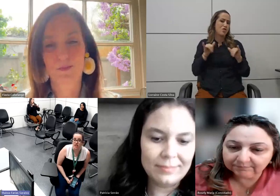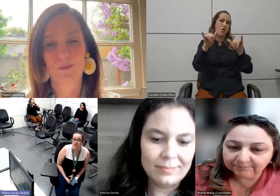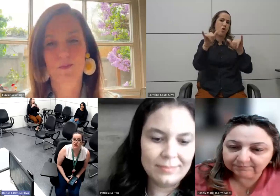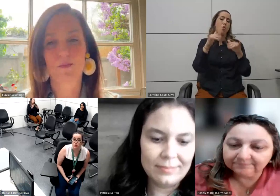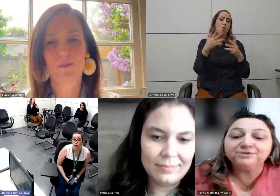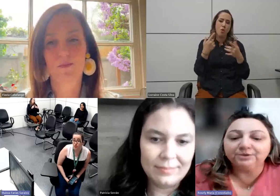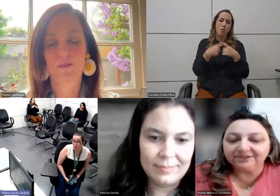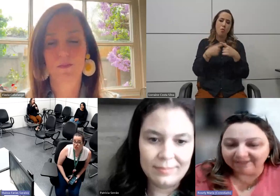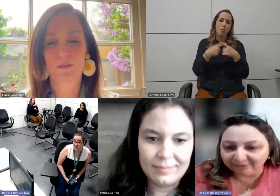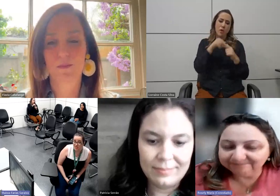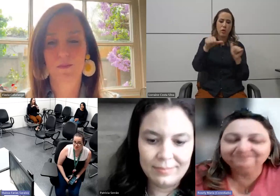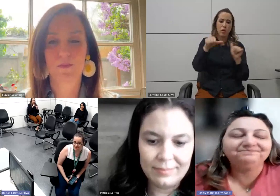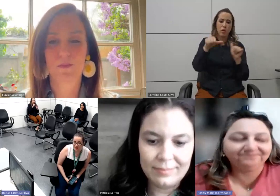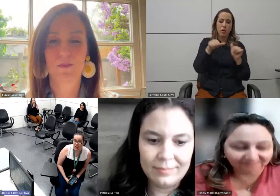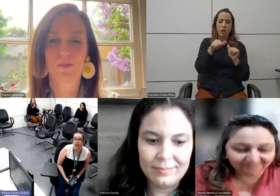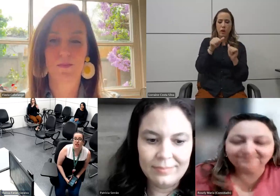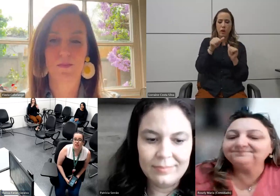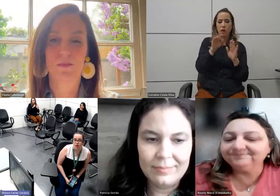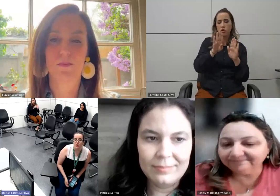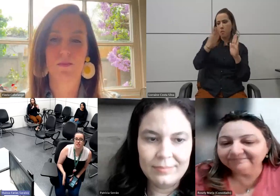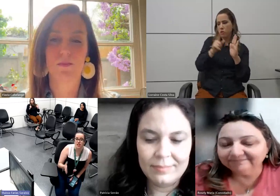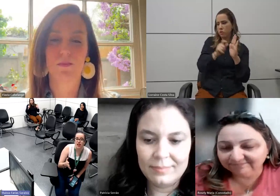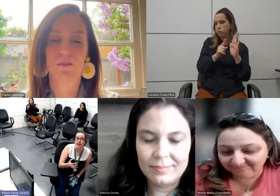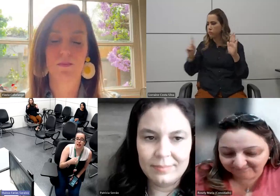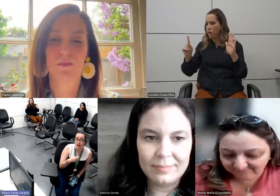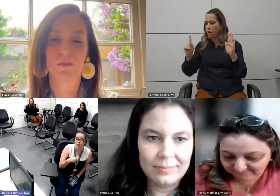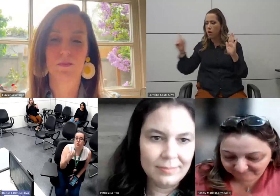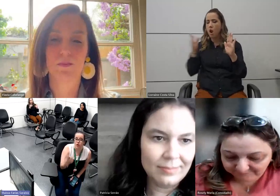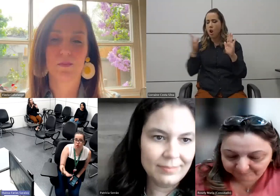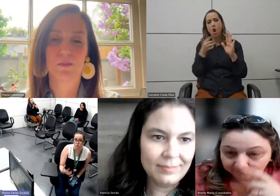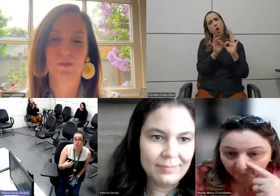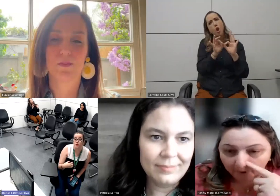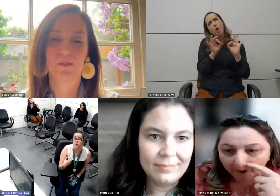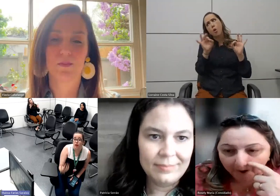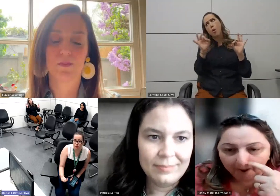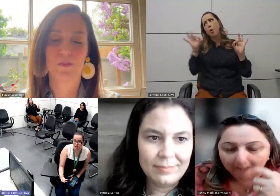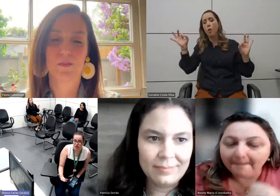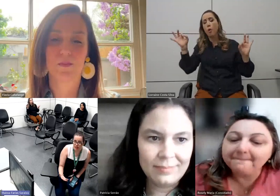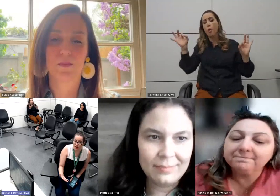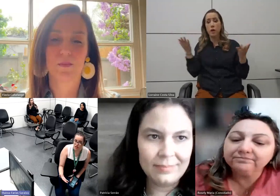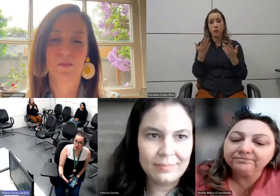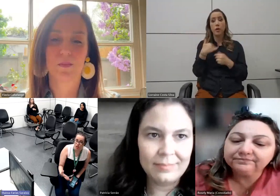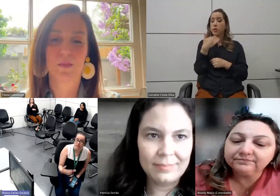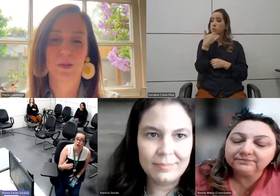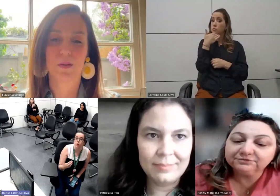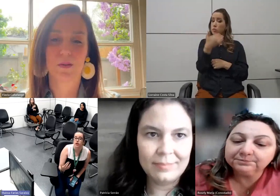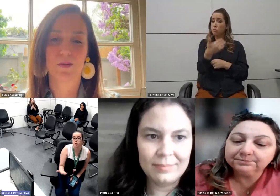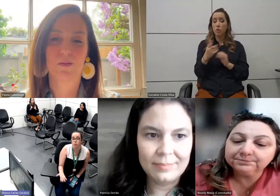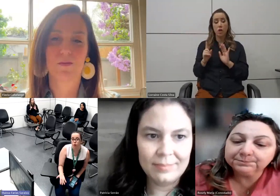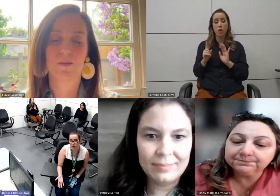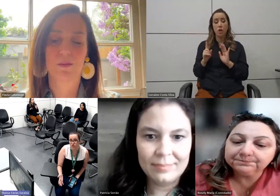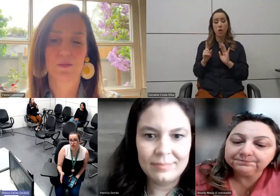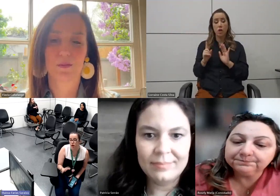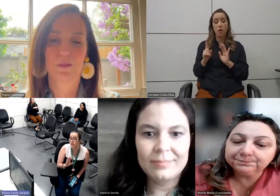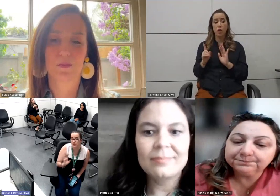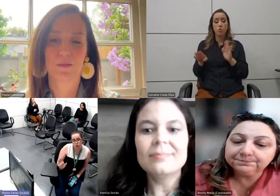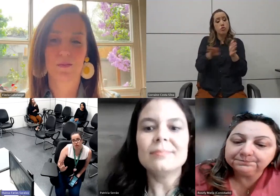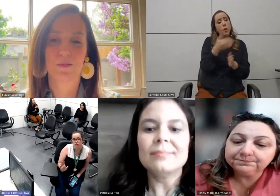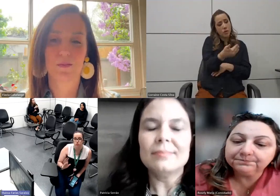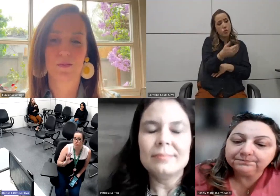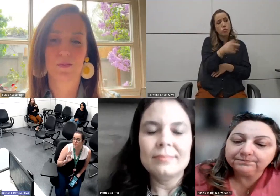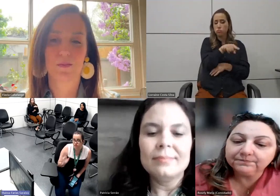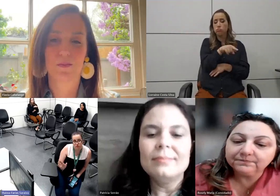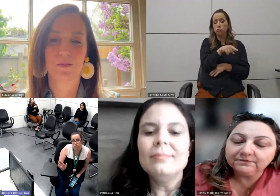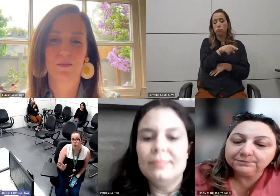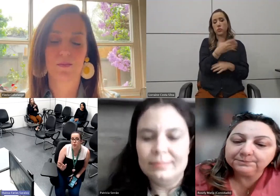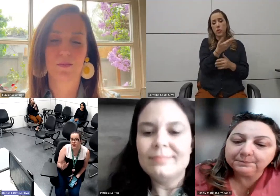de portões. Então, assim, agora eu me acostumei a pedir a cadeira de rodas. Eu ando um pouco mais devagar, mas